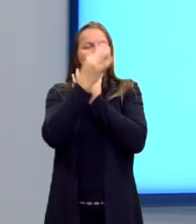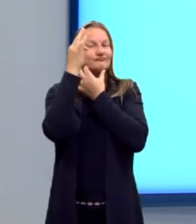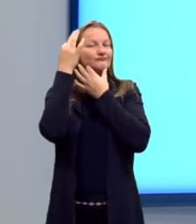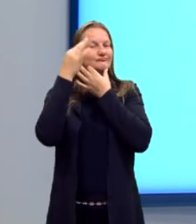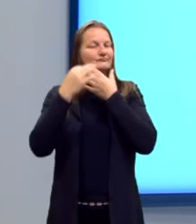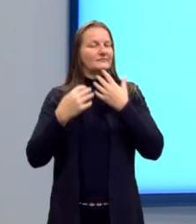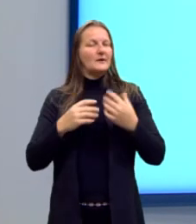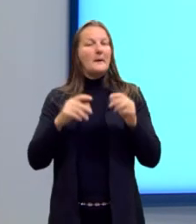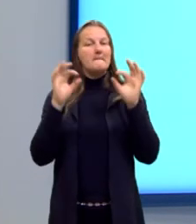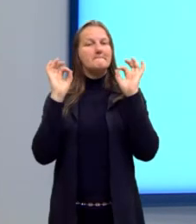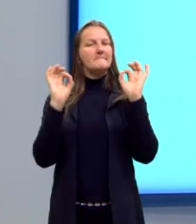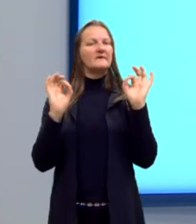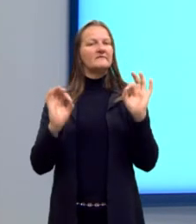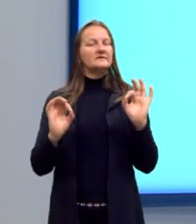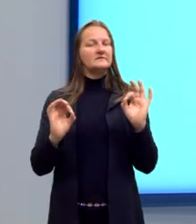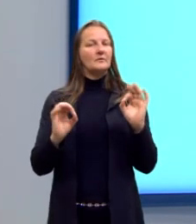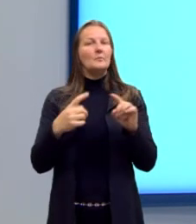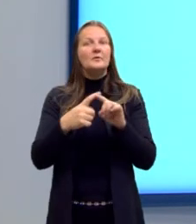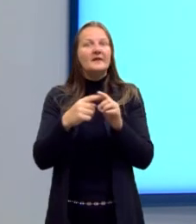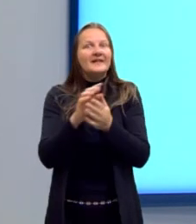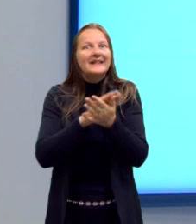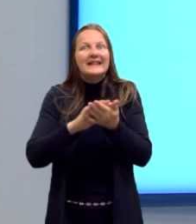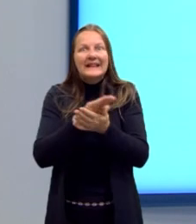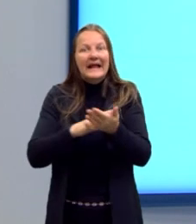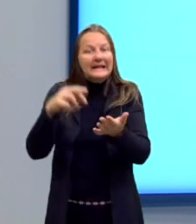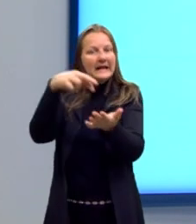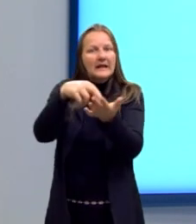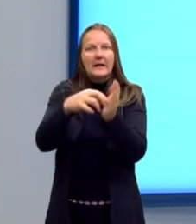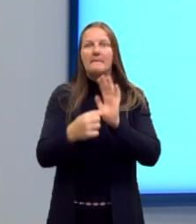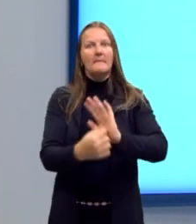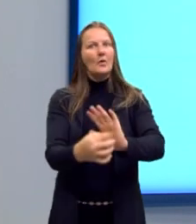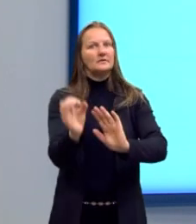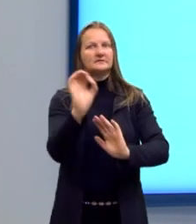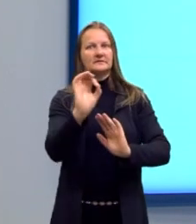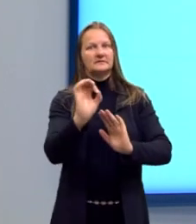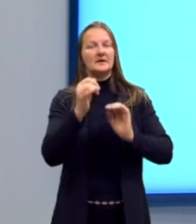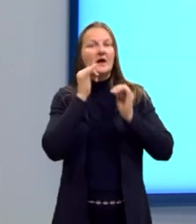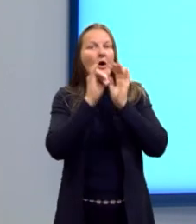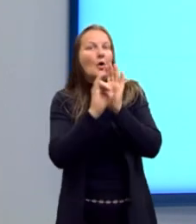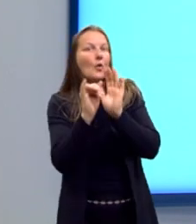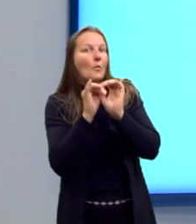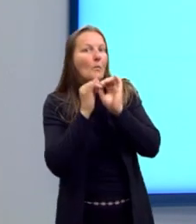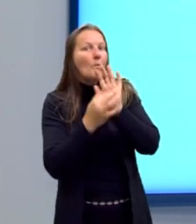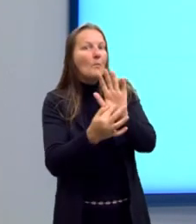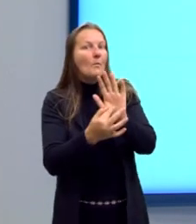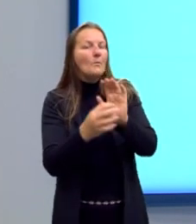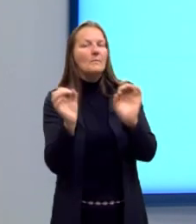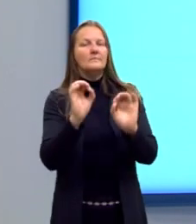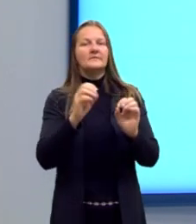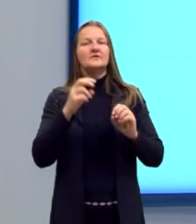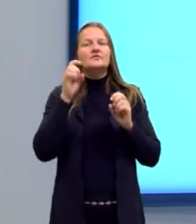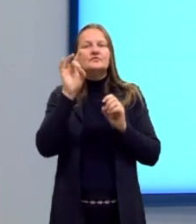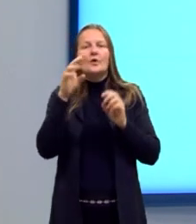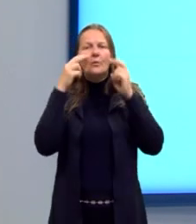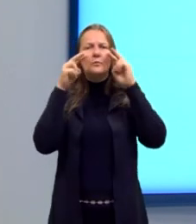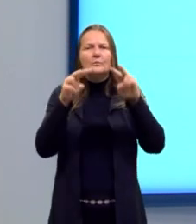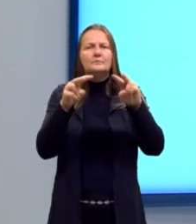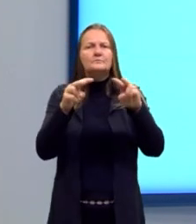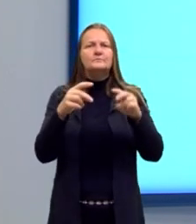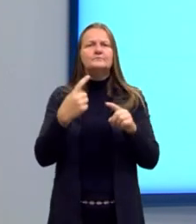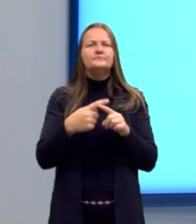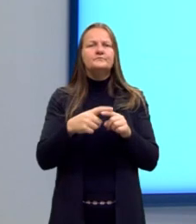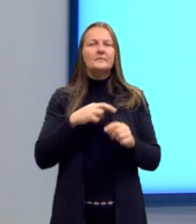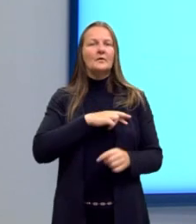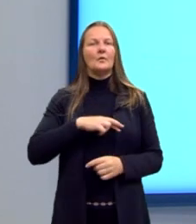viviam uma vida perfeita. Por quê? Porque nada do que era real estava sendo narrado. O que a gente via dentro do romantismo?